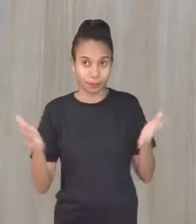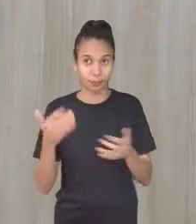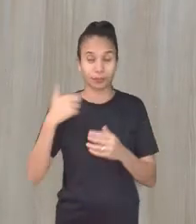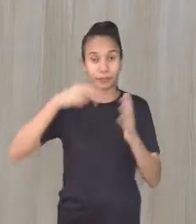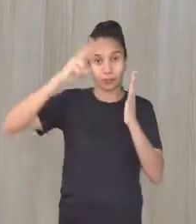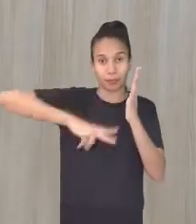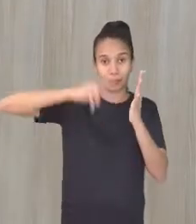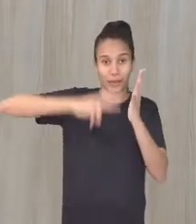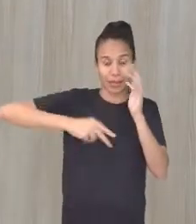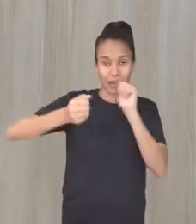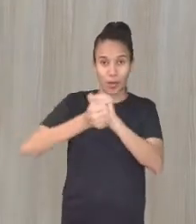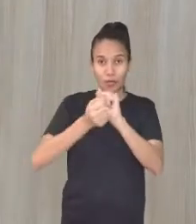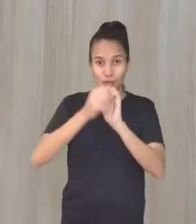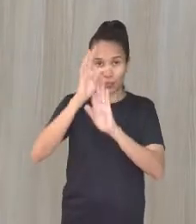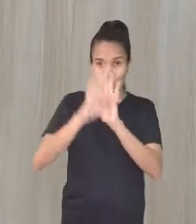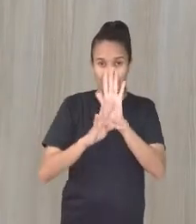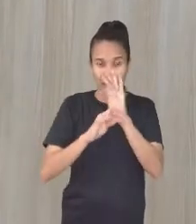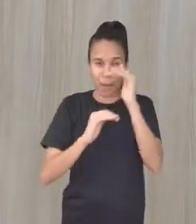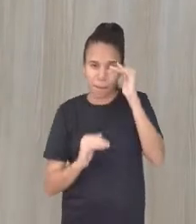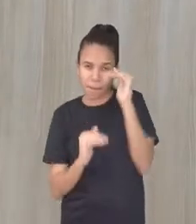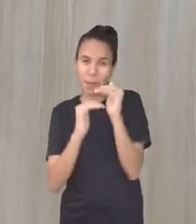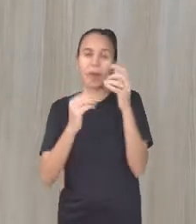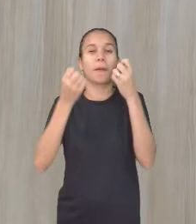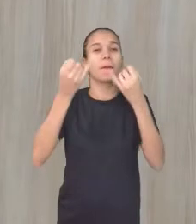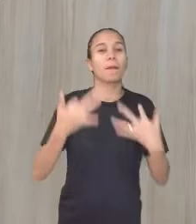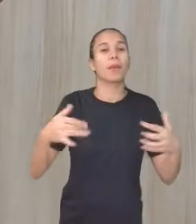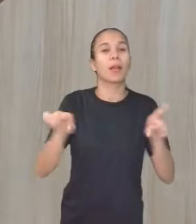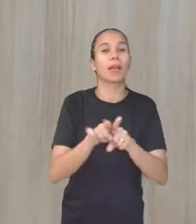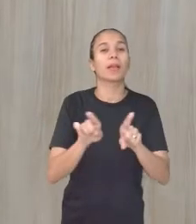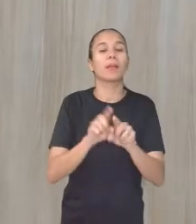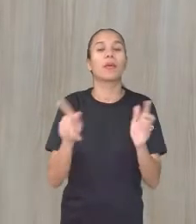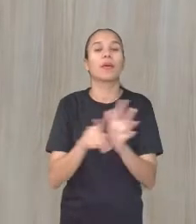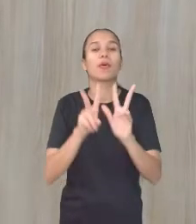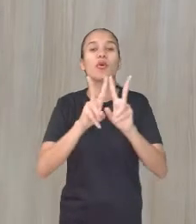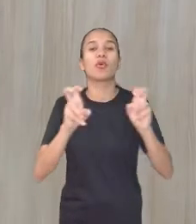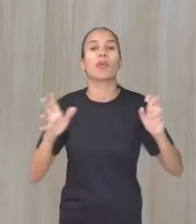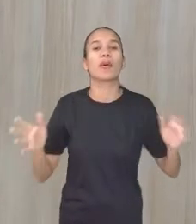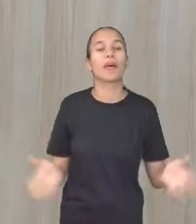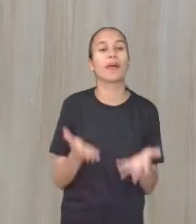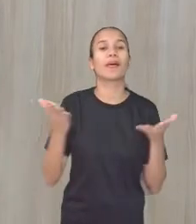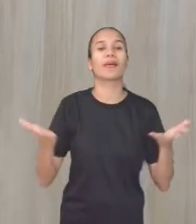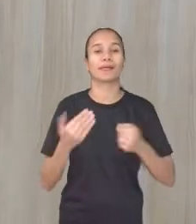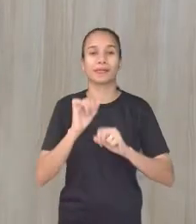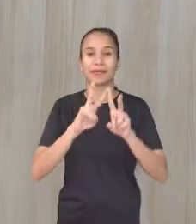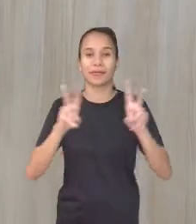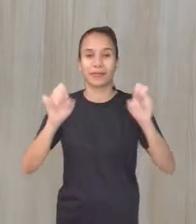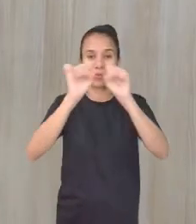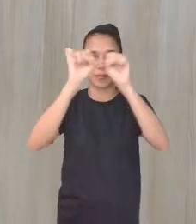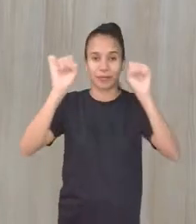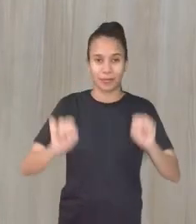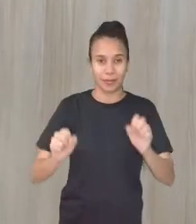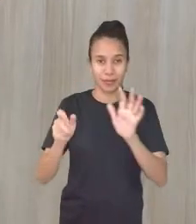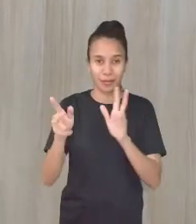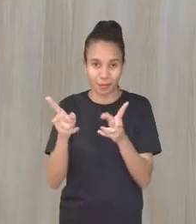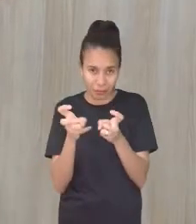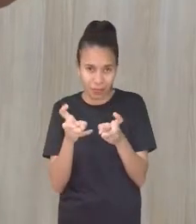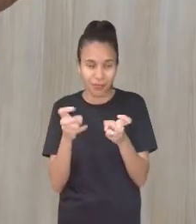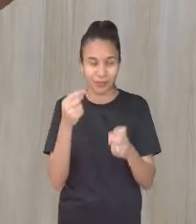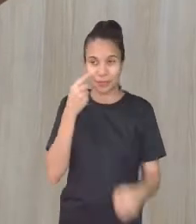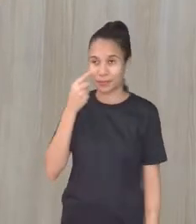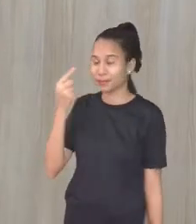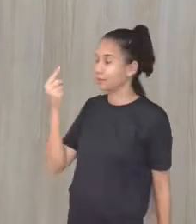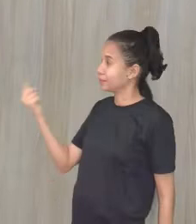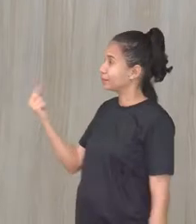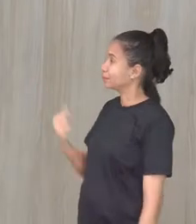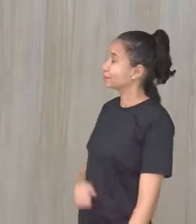Leiam comigo aí esse pequeno texto, que vai falar também de estímulo em relação aí ao sistema sensorial. Vejam